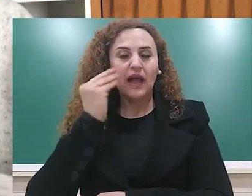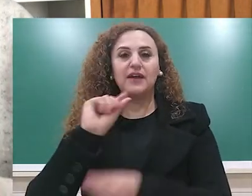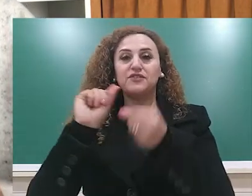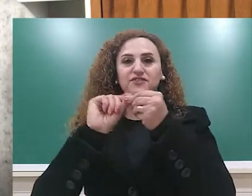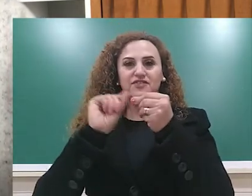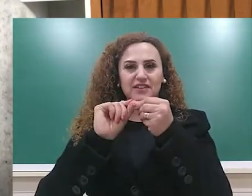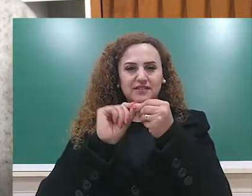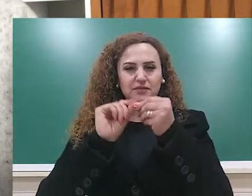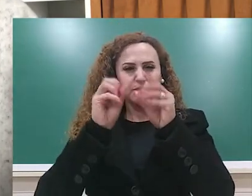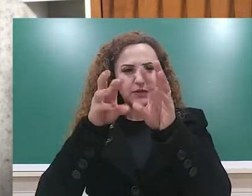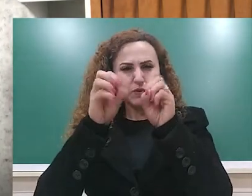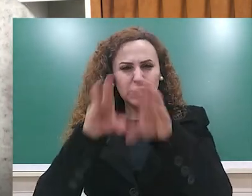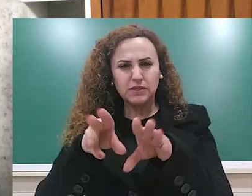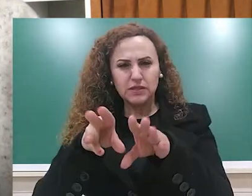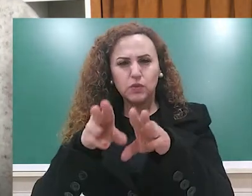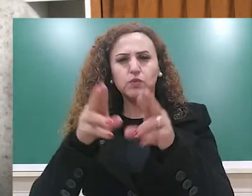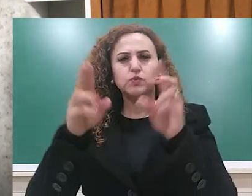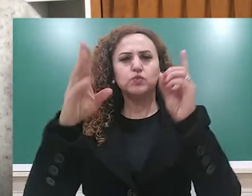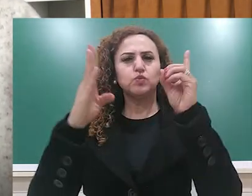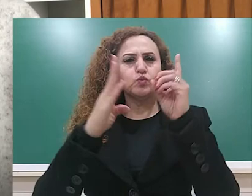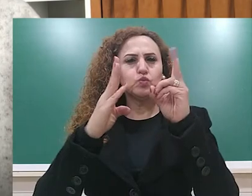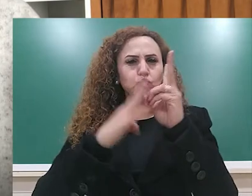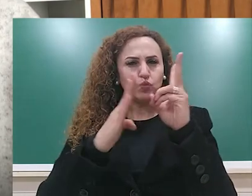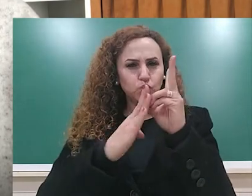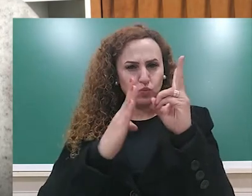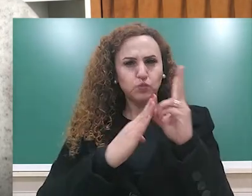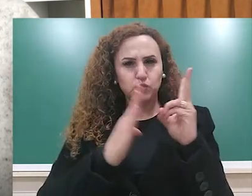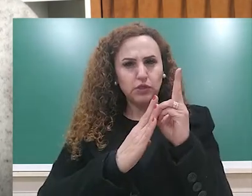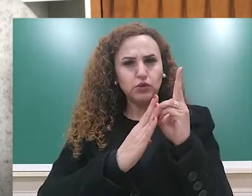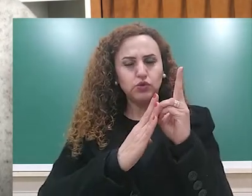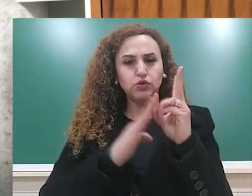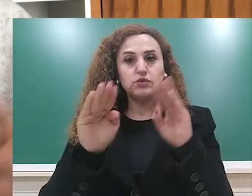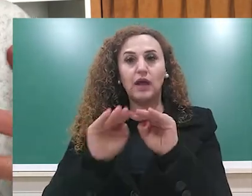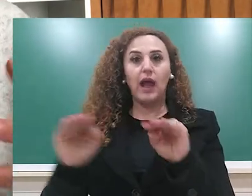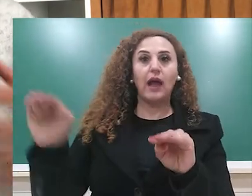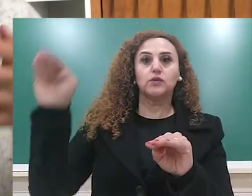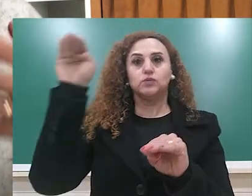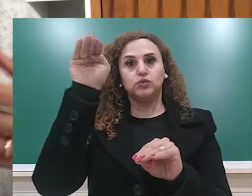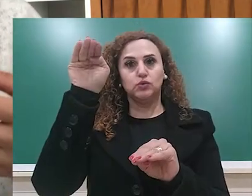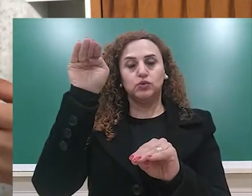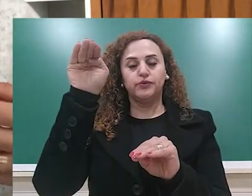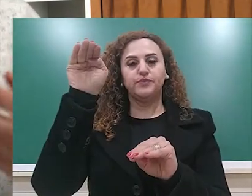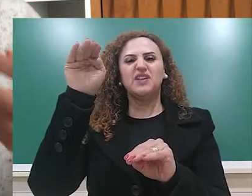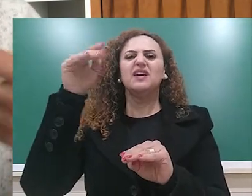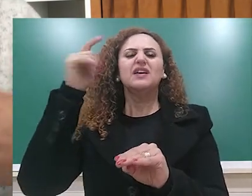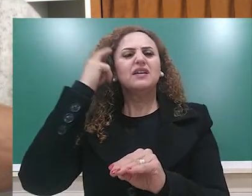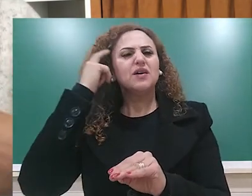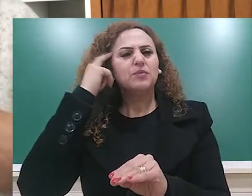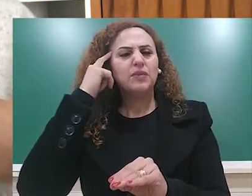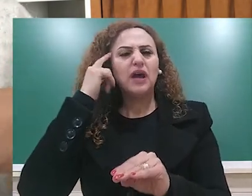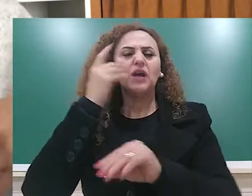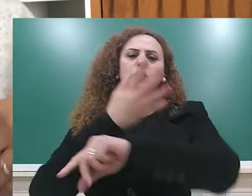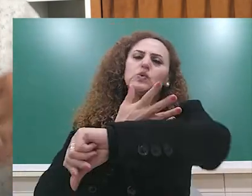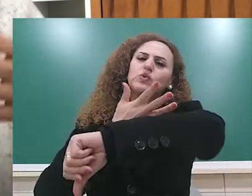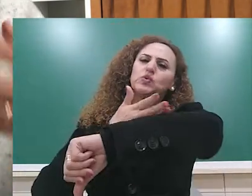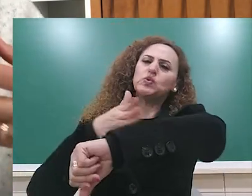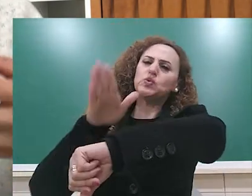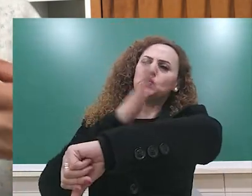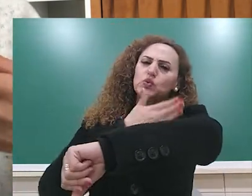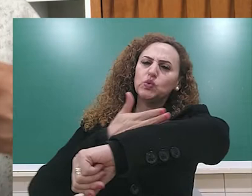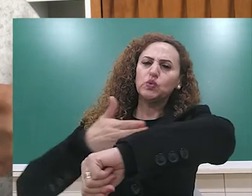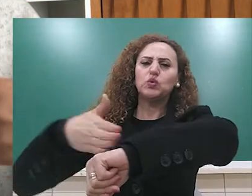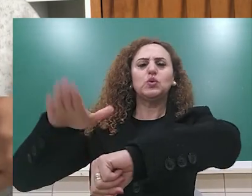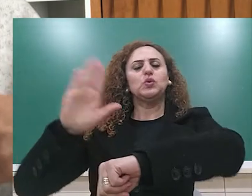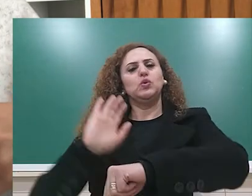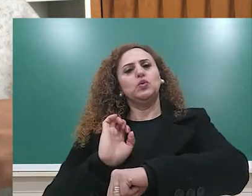indígenas adultos. Eles perceberam que isso não estava funcionando muito bem, porque como os costumes, as crenças já